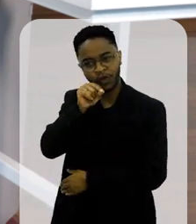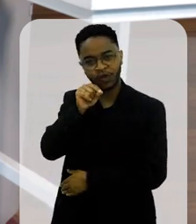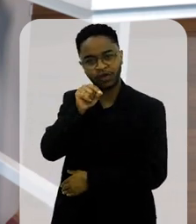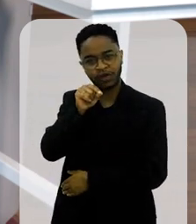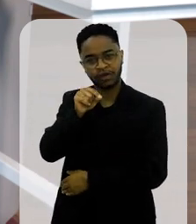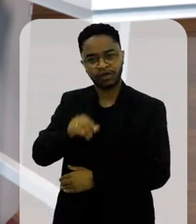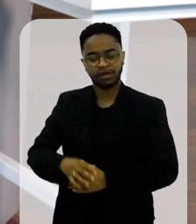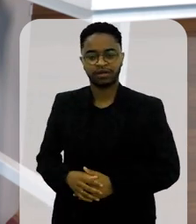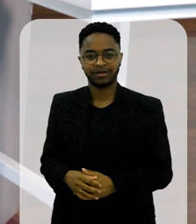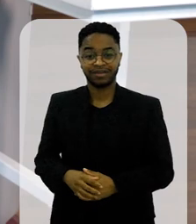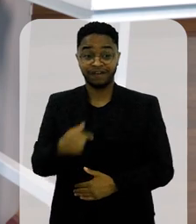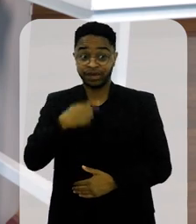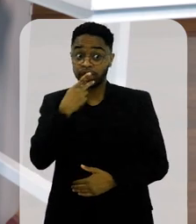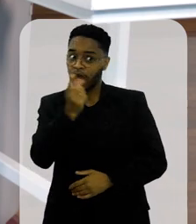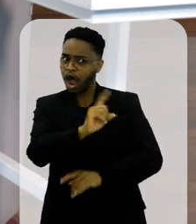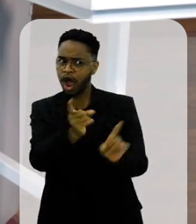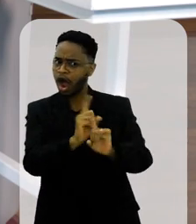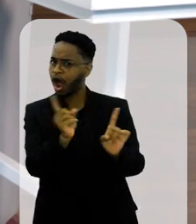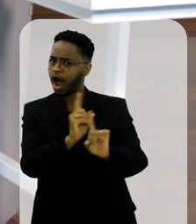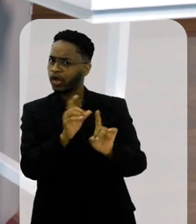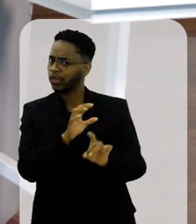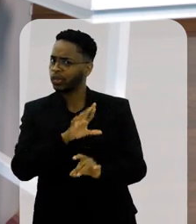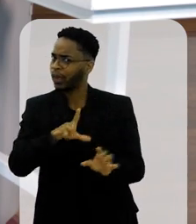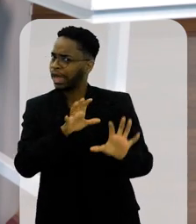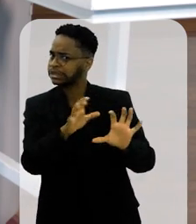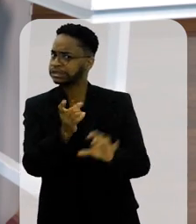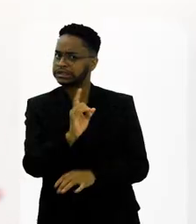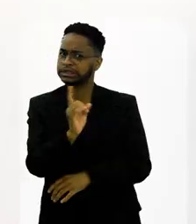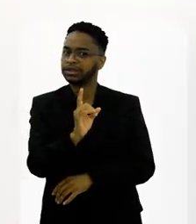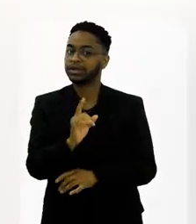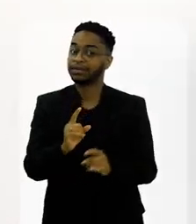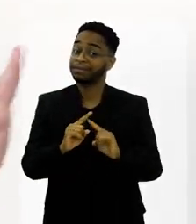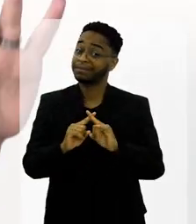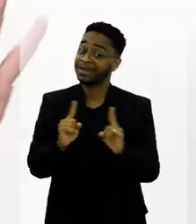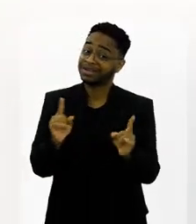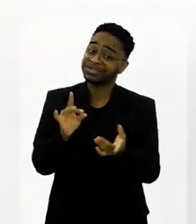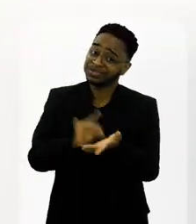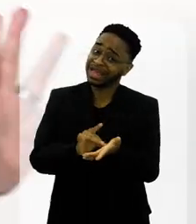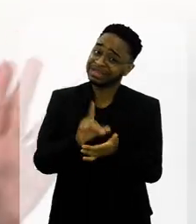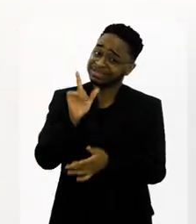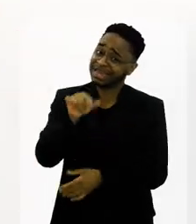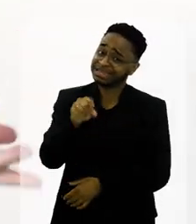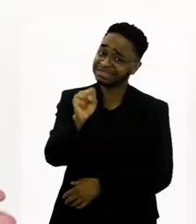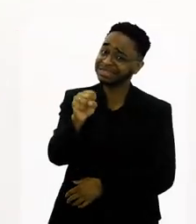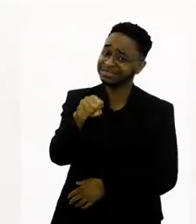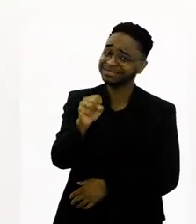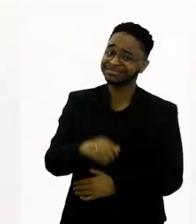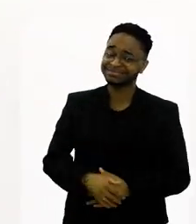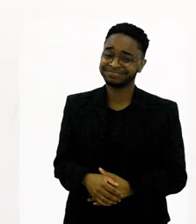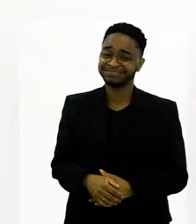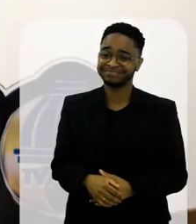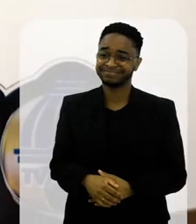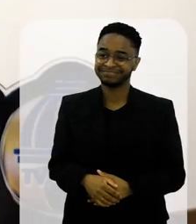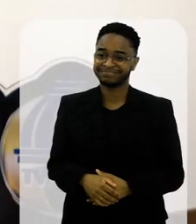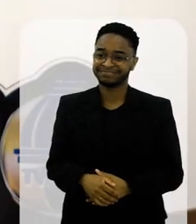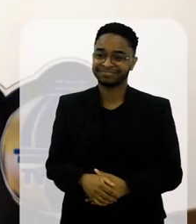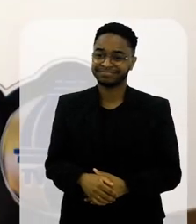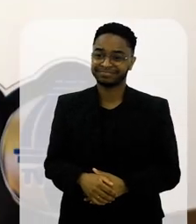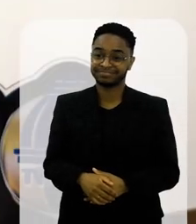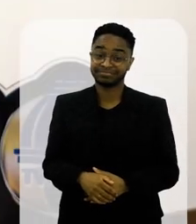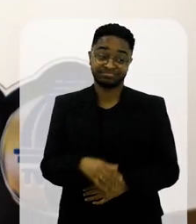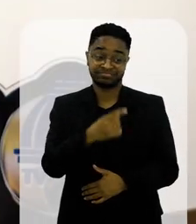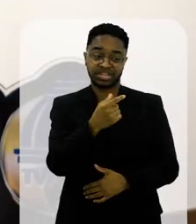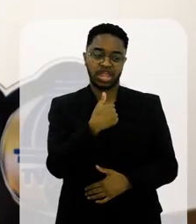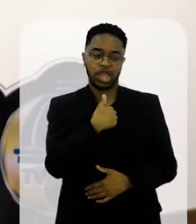desfile da Beija-Flor? Aí eu falei, não, não é bem isso e tal, e no fim das contas, acabou que foi. Era isso. Era isso.